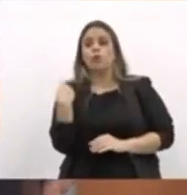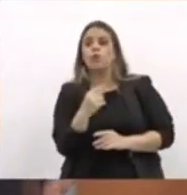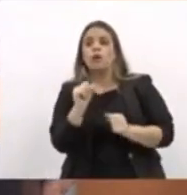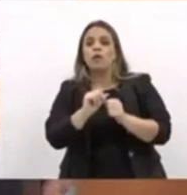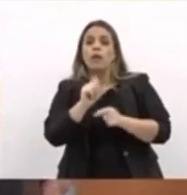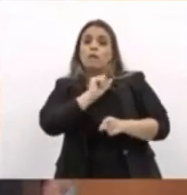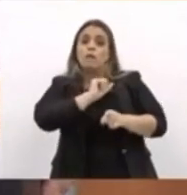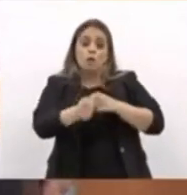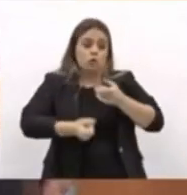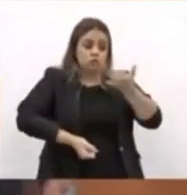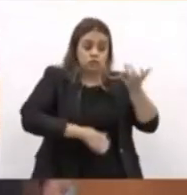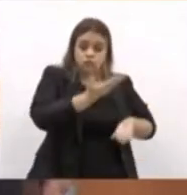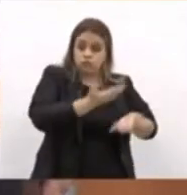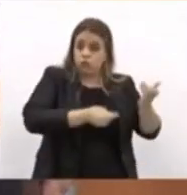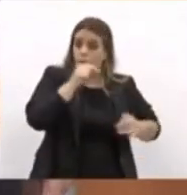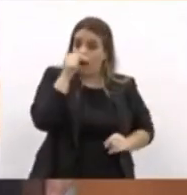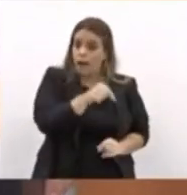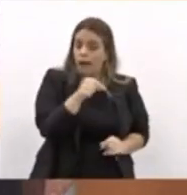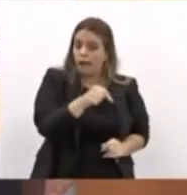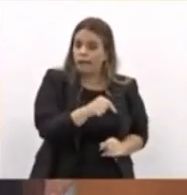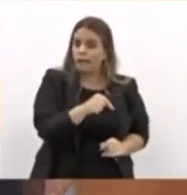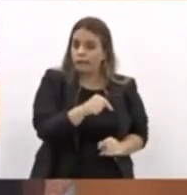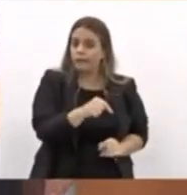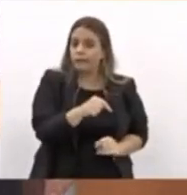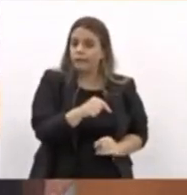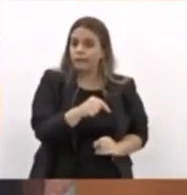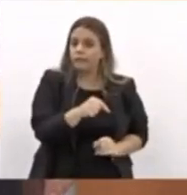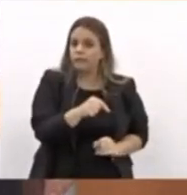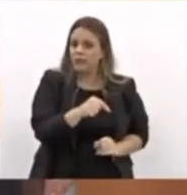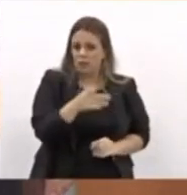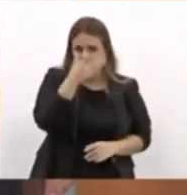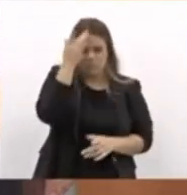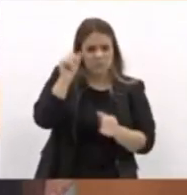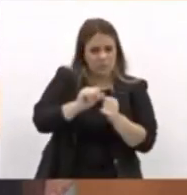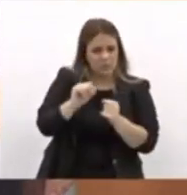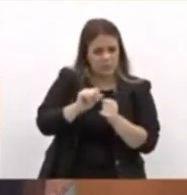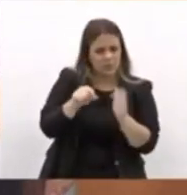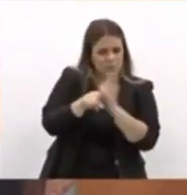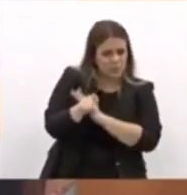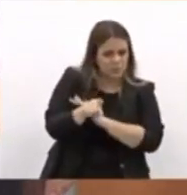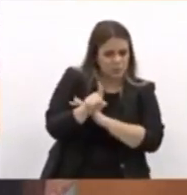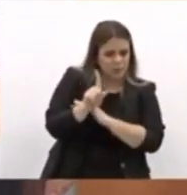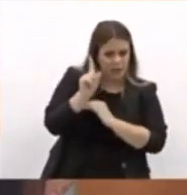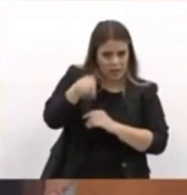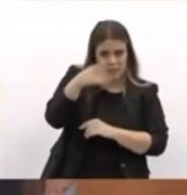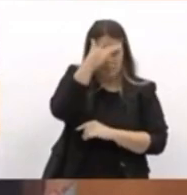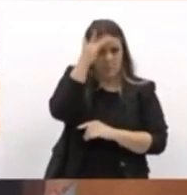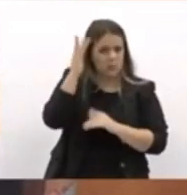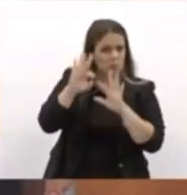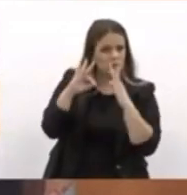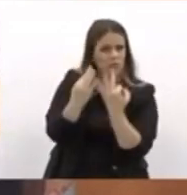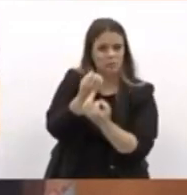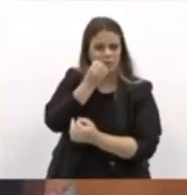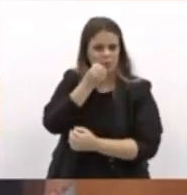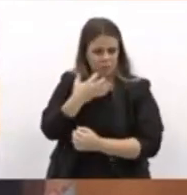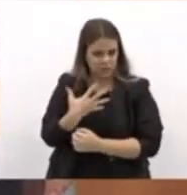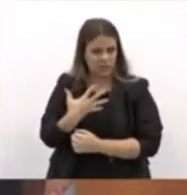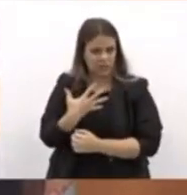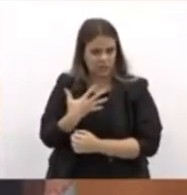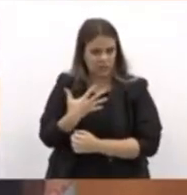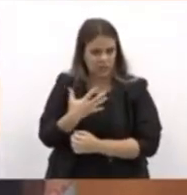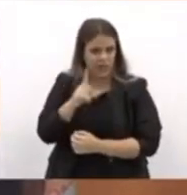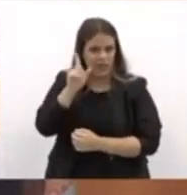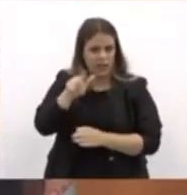atear fogo no seu comércio. Quem faz isso são famílias de bem? Isso é